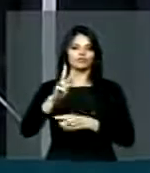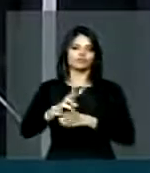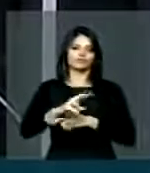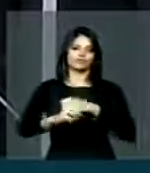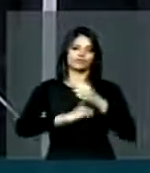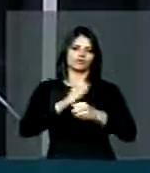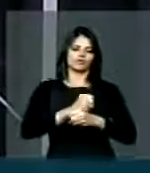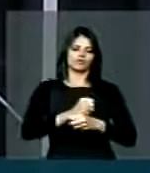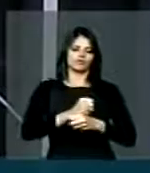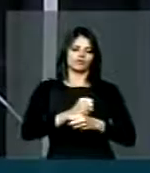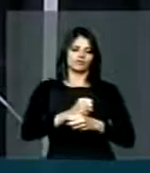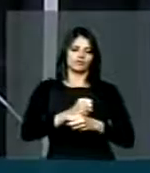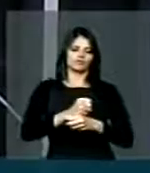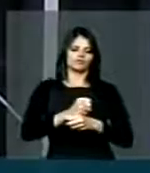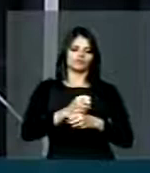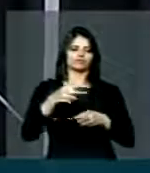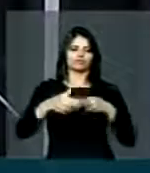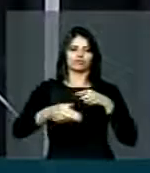1972,